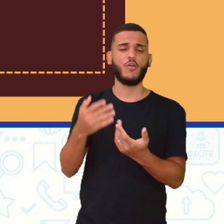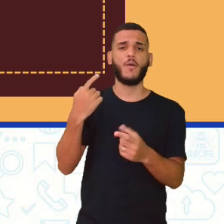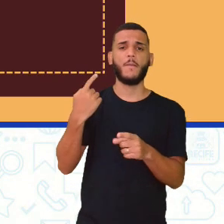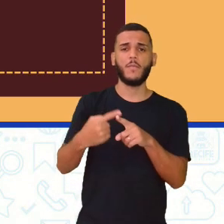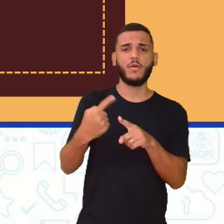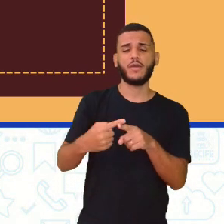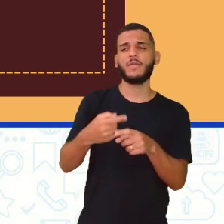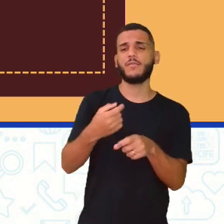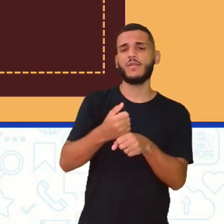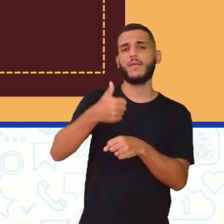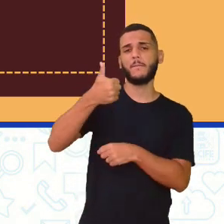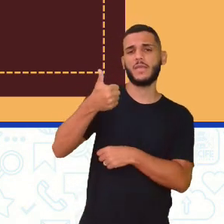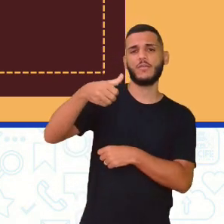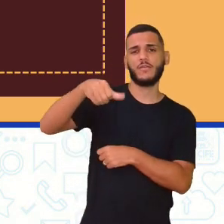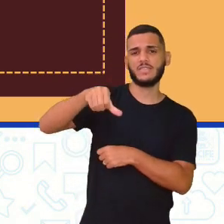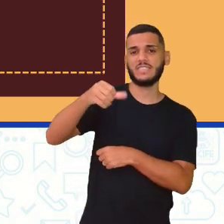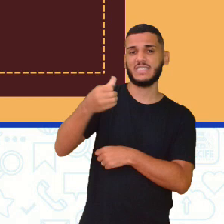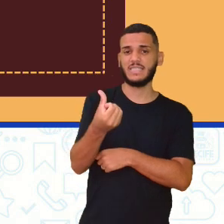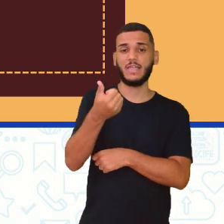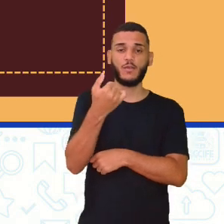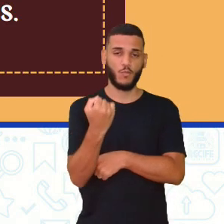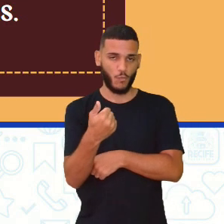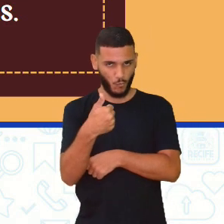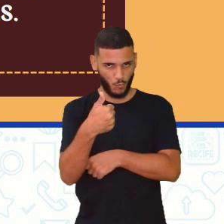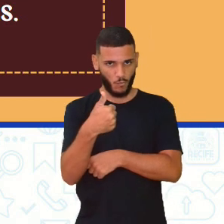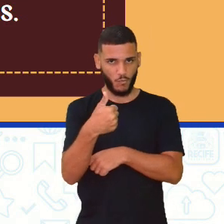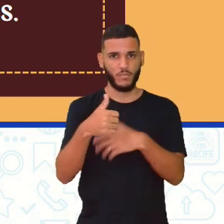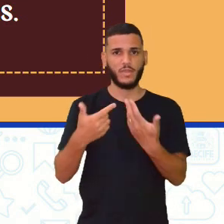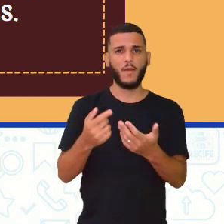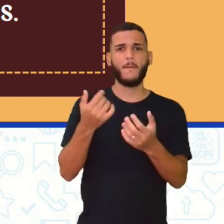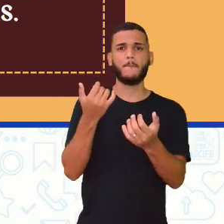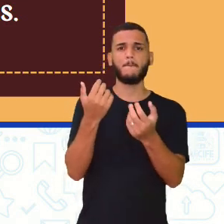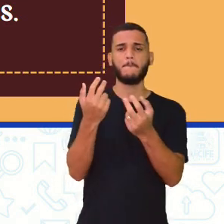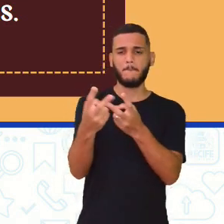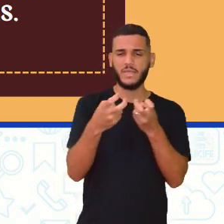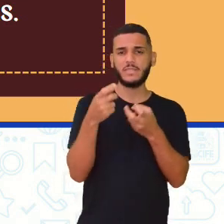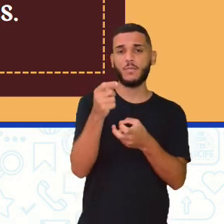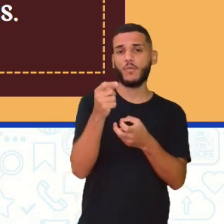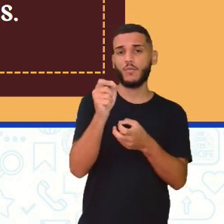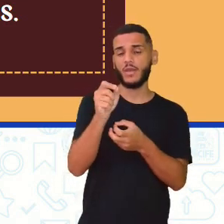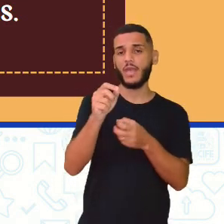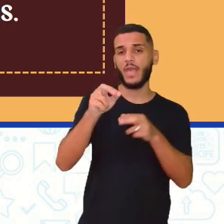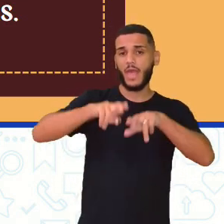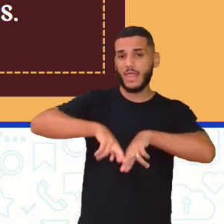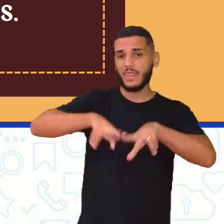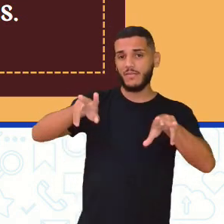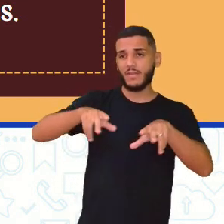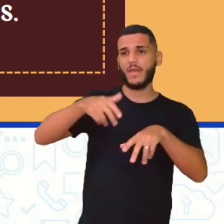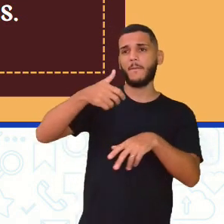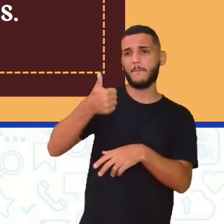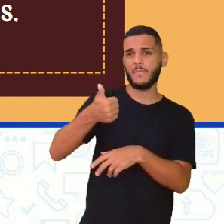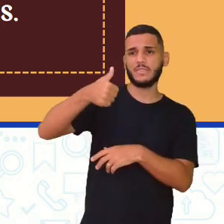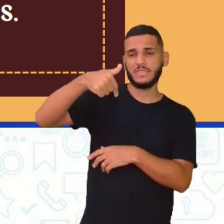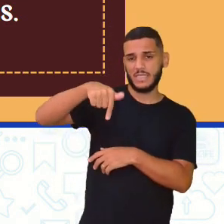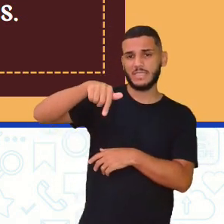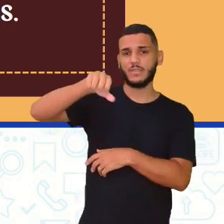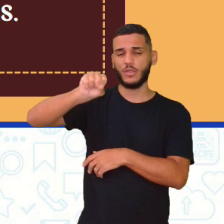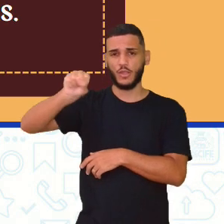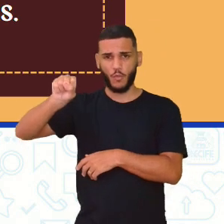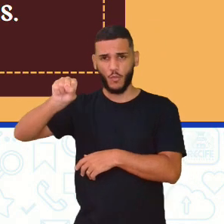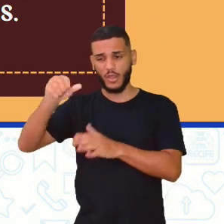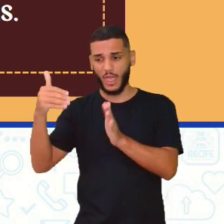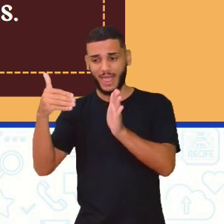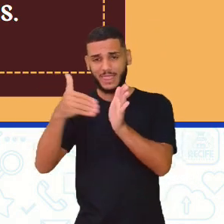1961. Então, vejam aí a diferença, eu vou até voltar, de 1788, que é